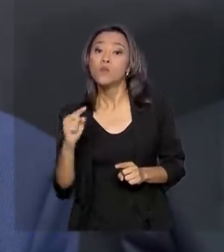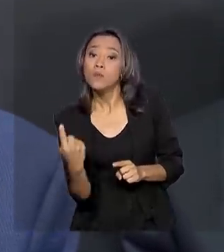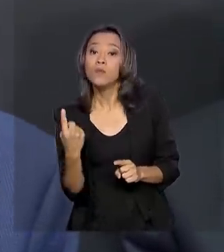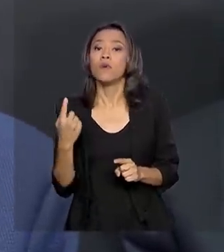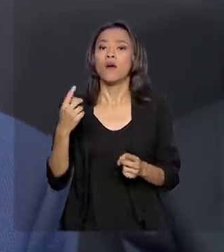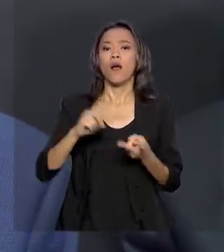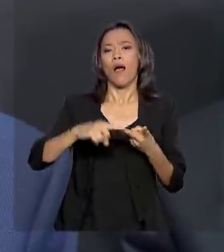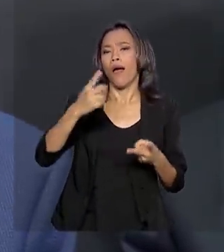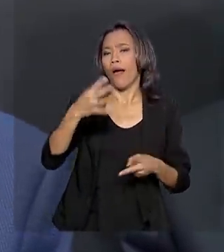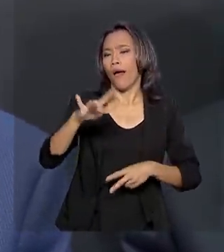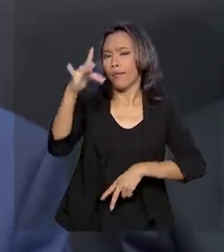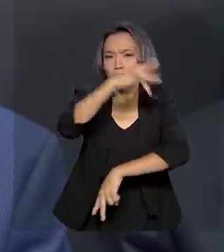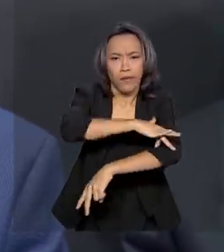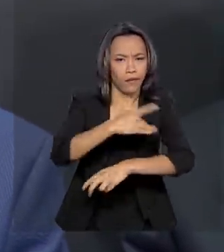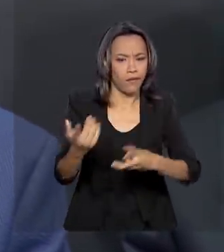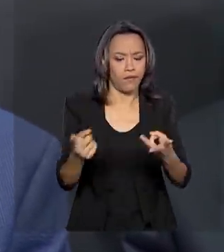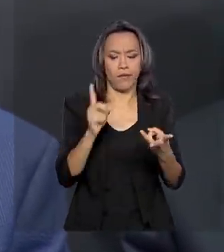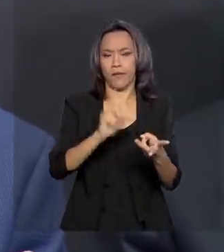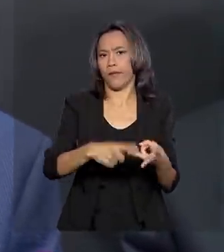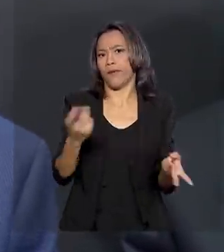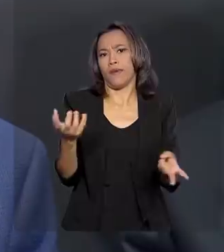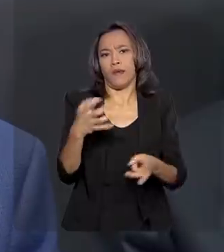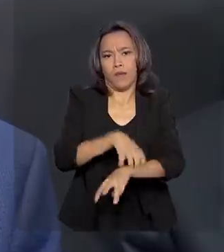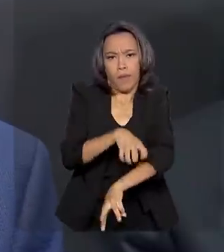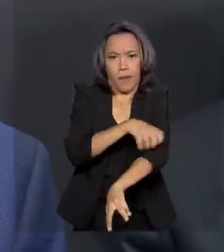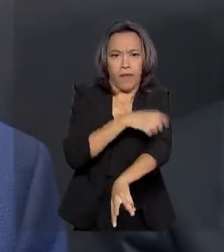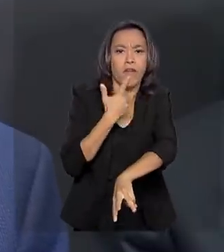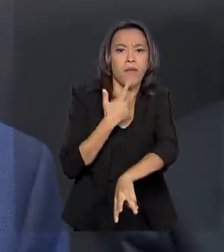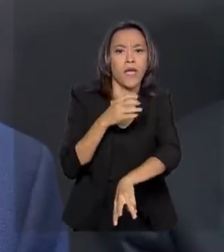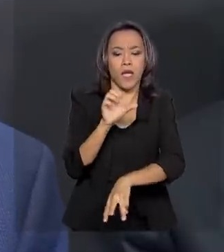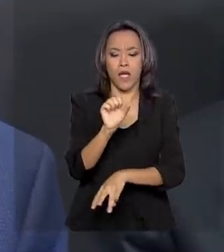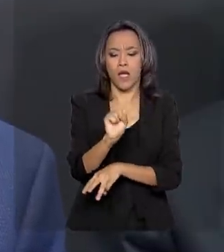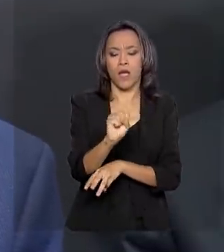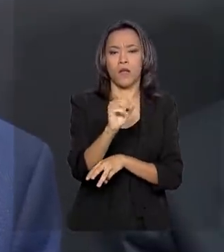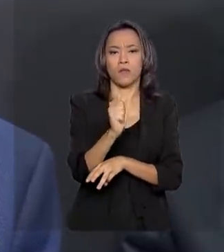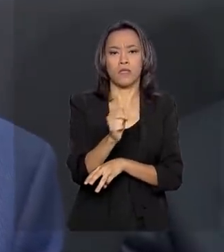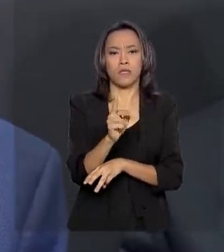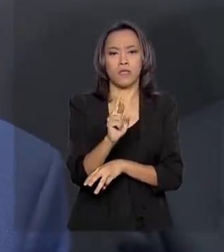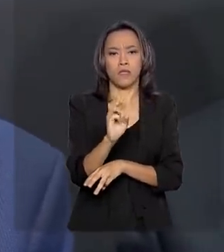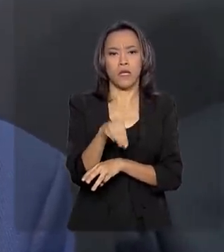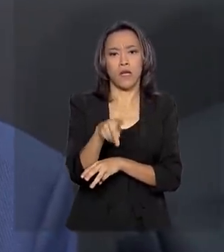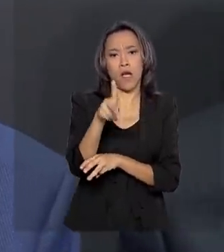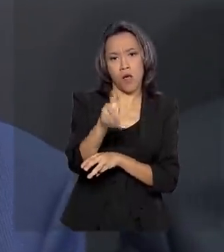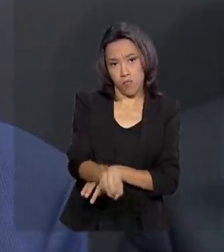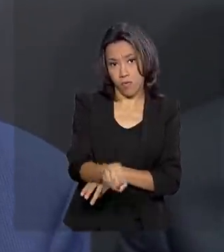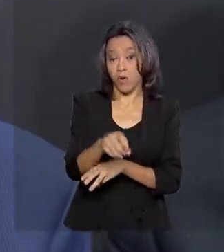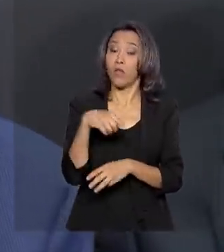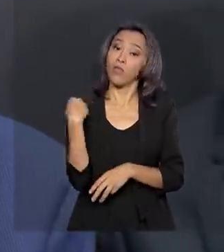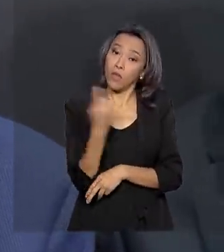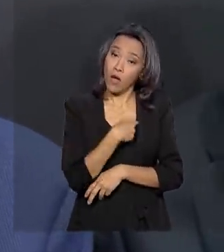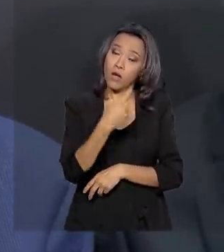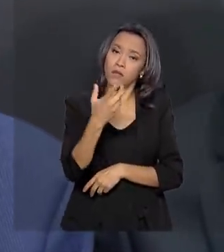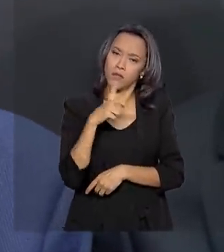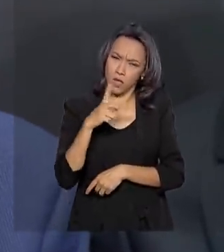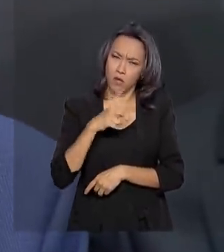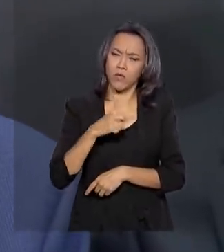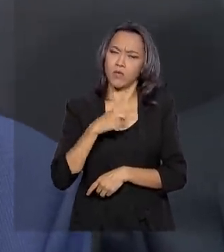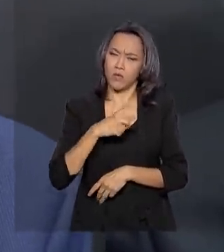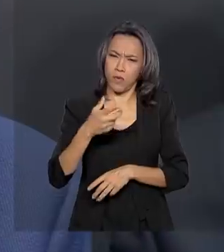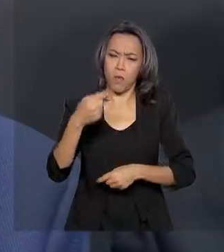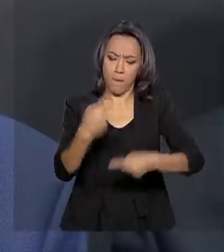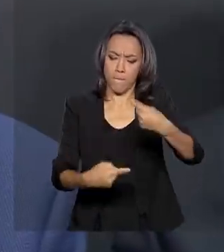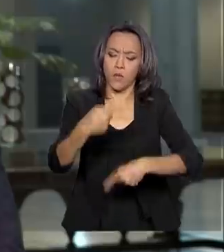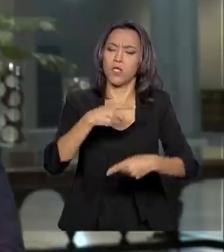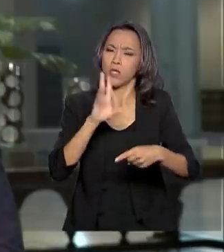isso com o sarampo. Então, nós estamos preparados por uma política muito adequada de enfrentamento de uma